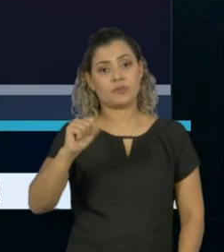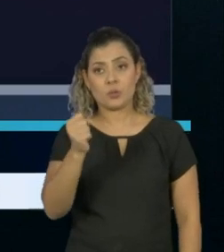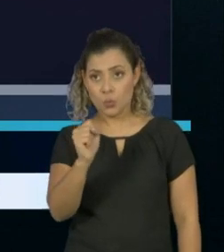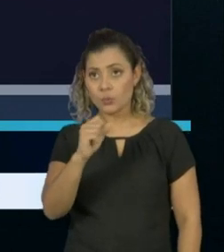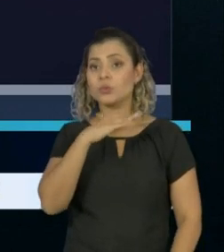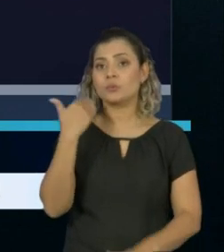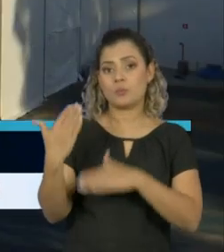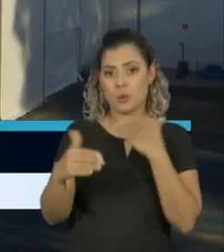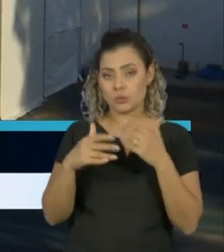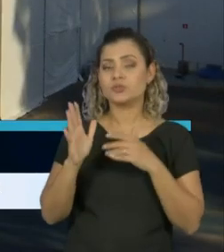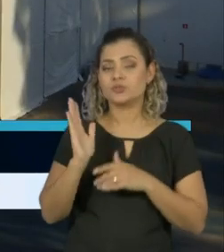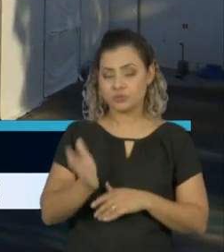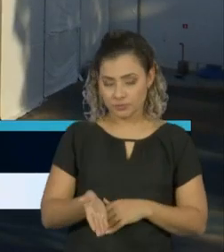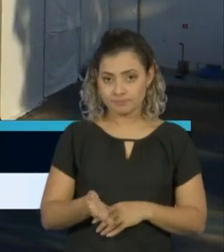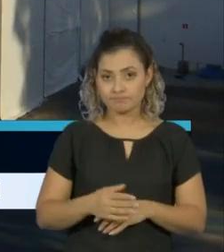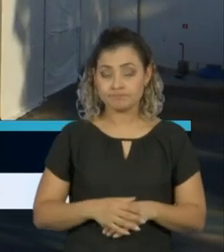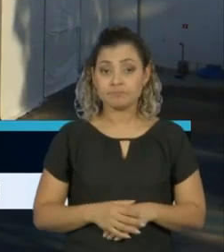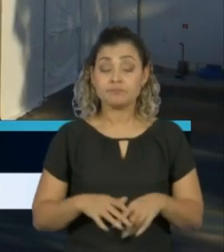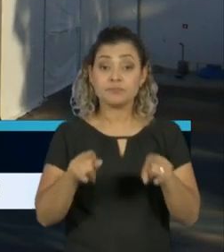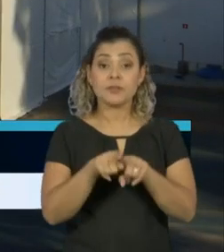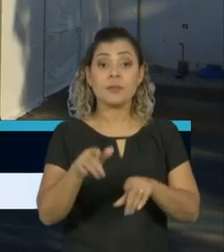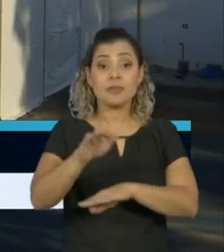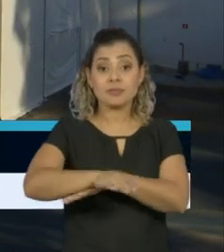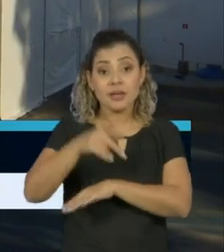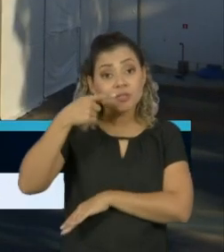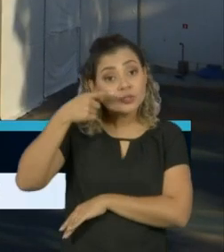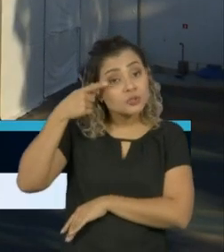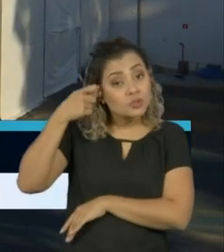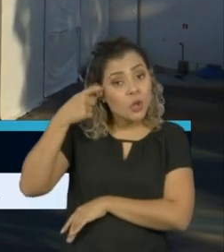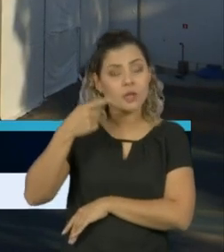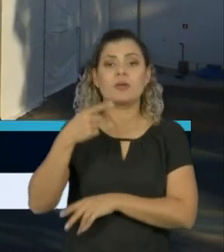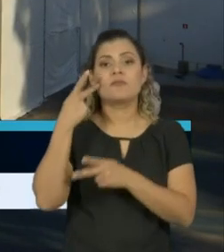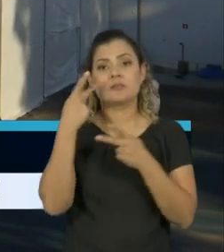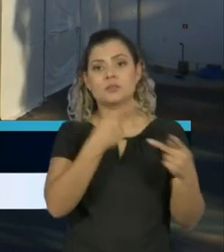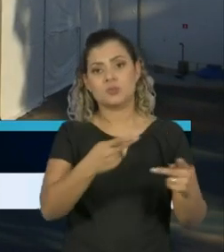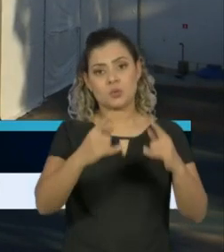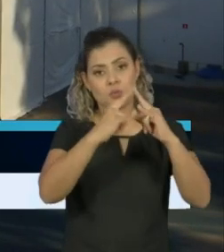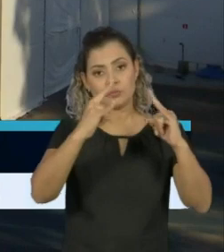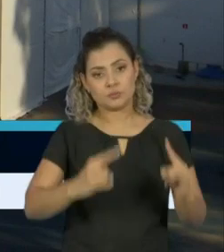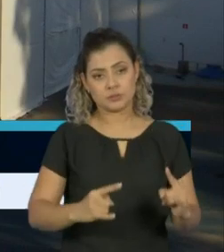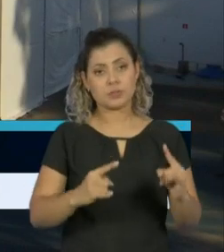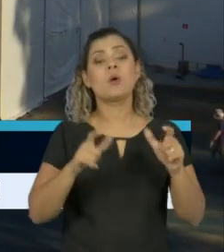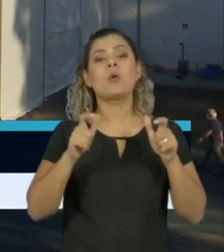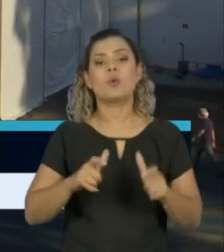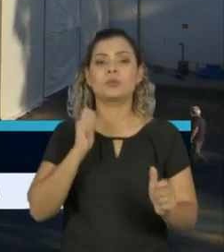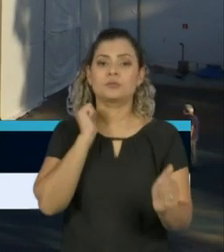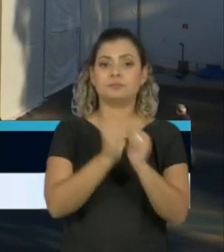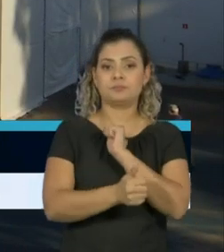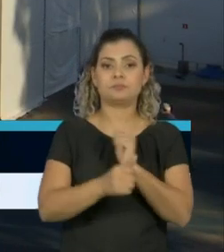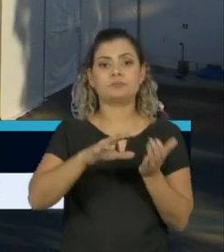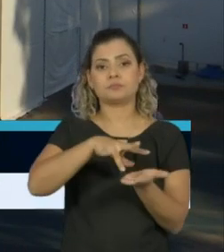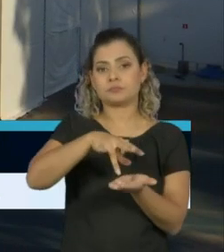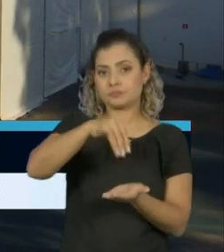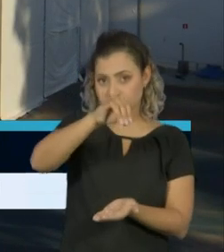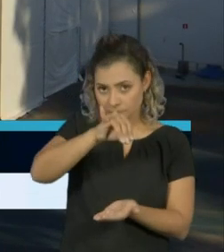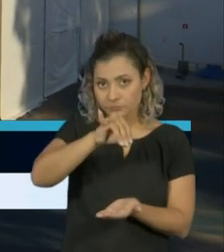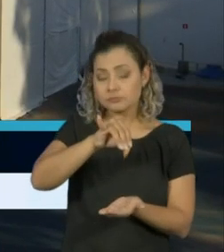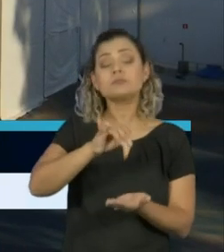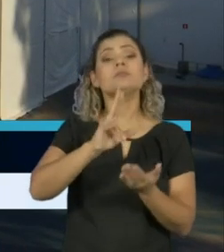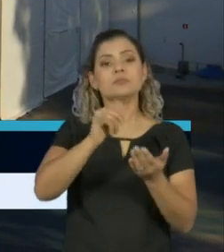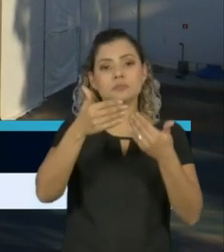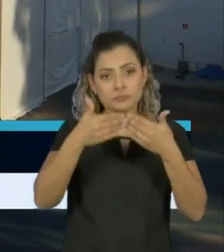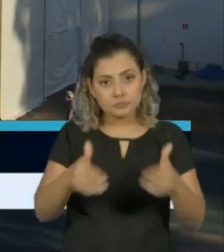novos óbitos. À tarde, o governador João Dora visitou o Hospital de Campanha do Complexo Esportivo do Ibirapuera, que será